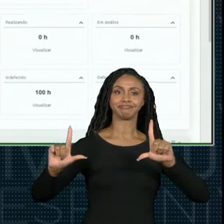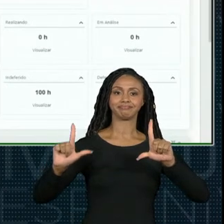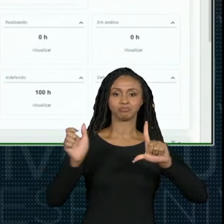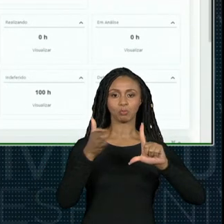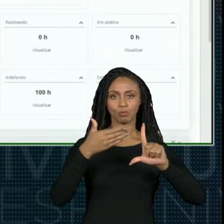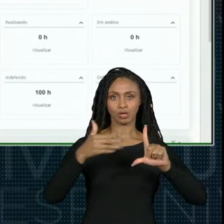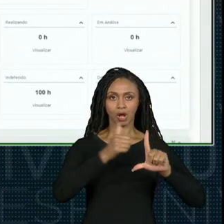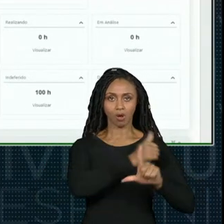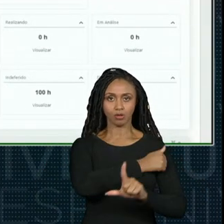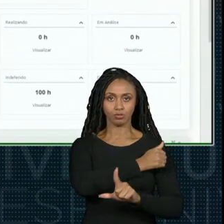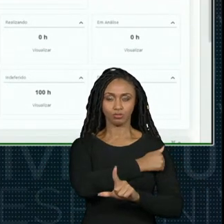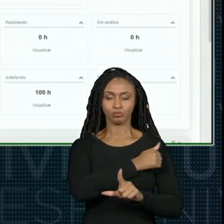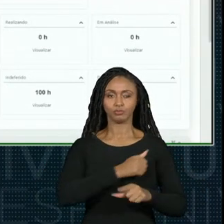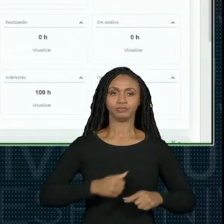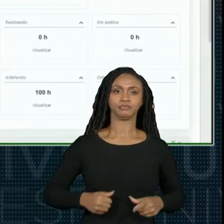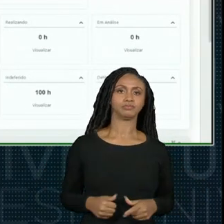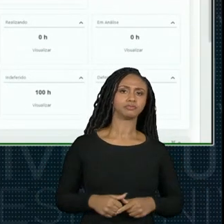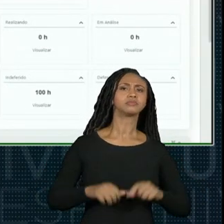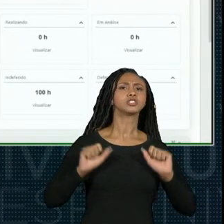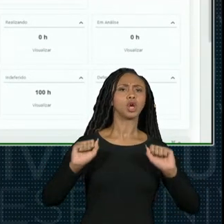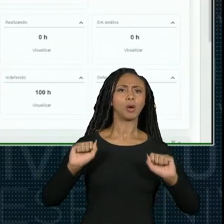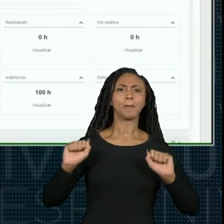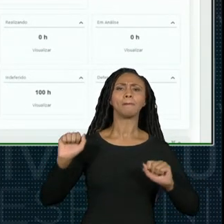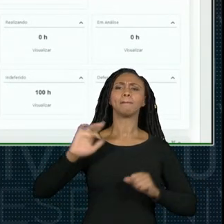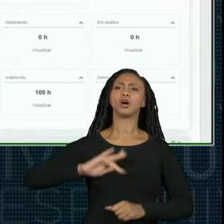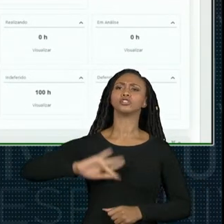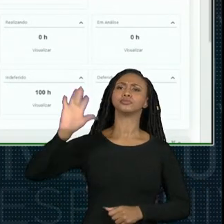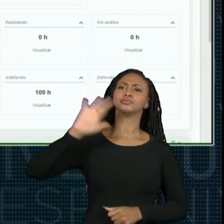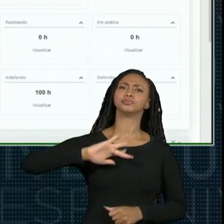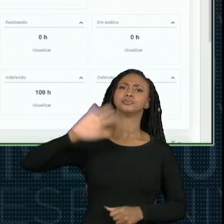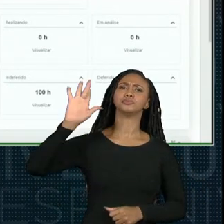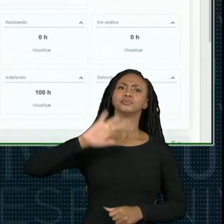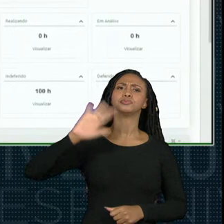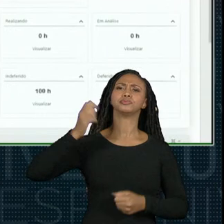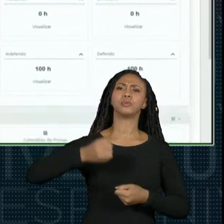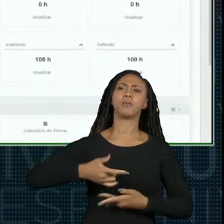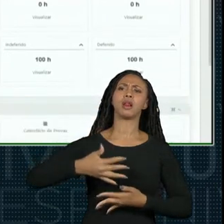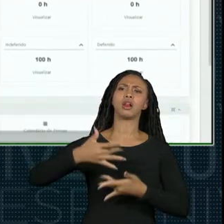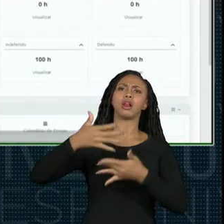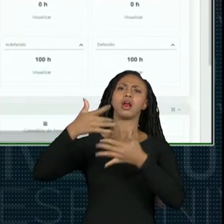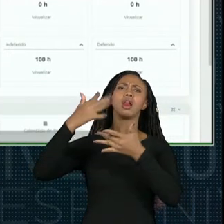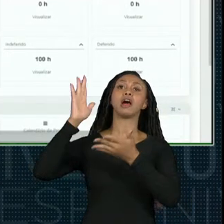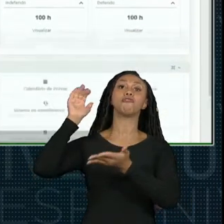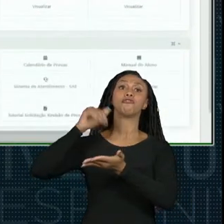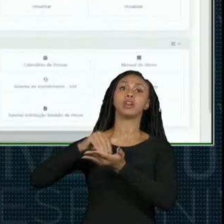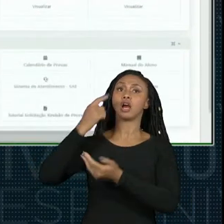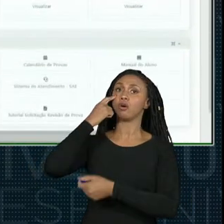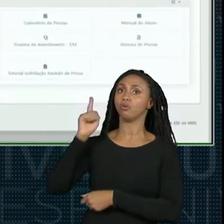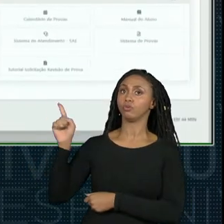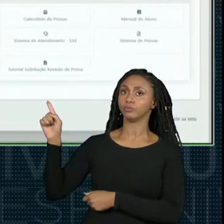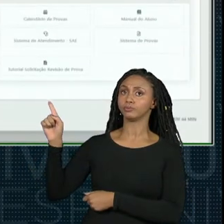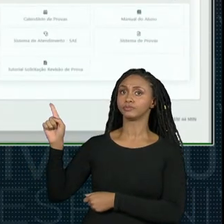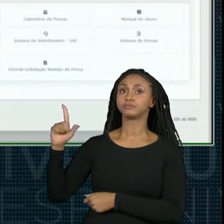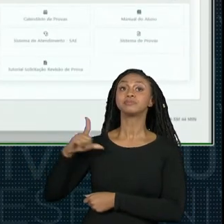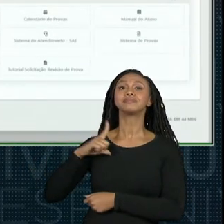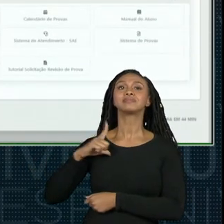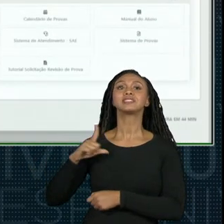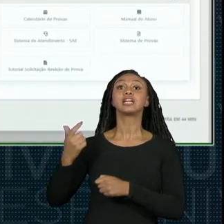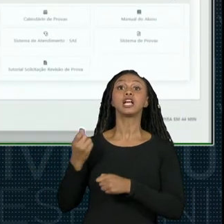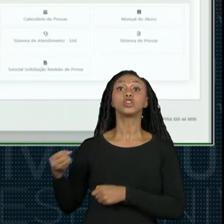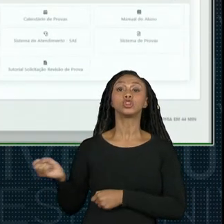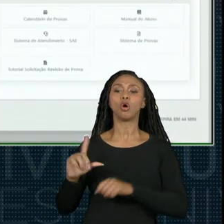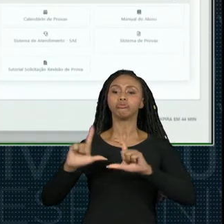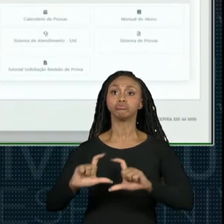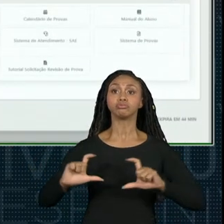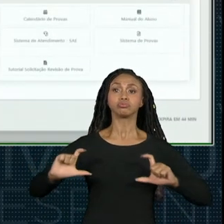o aluno pode rolar para o final da página que vai ter uma aba nova um painel